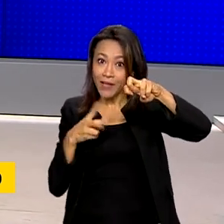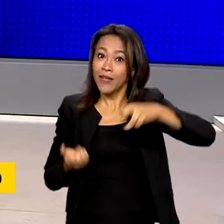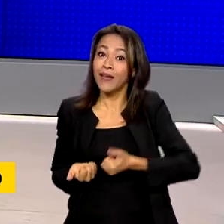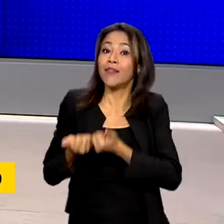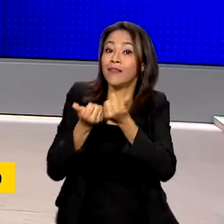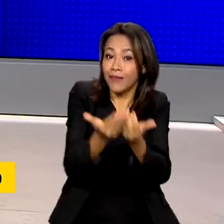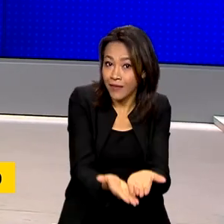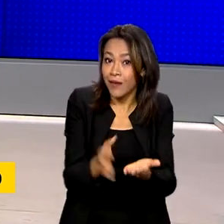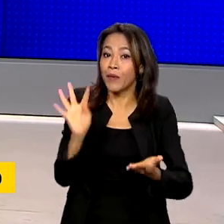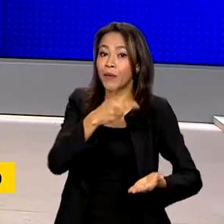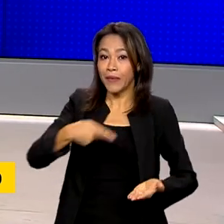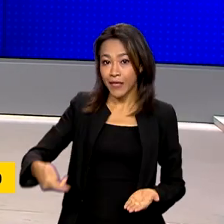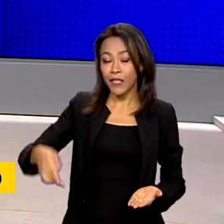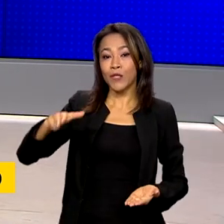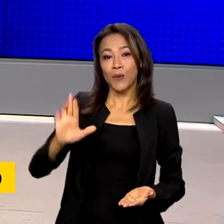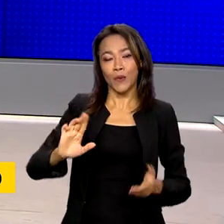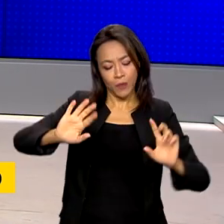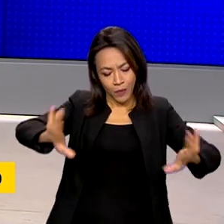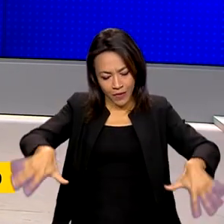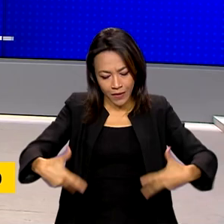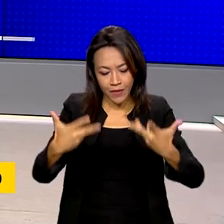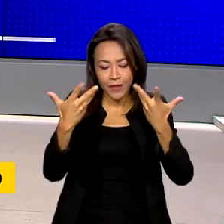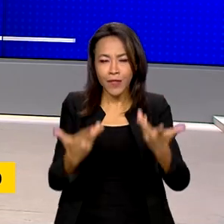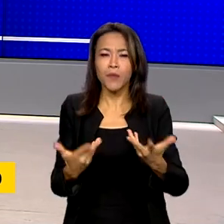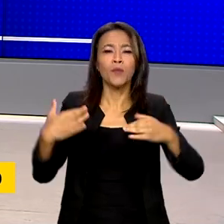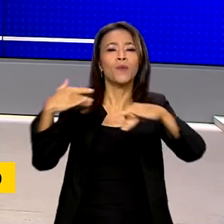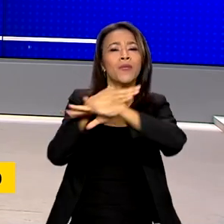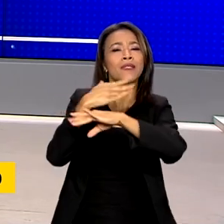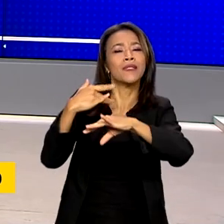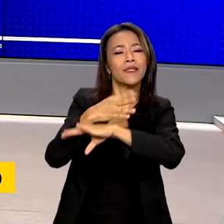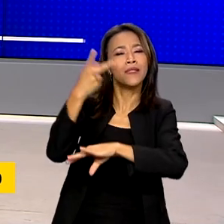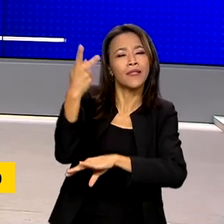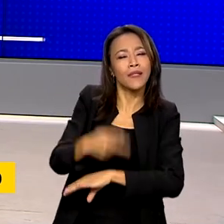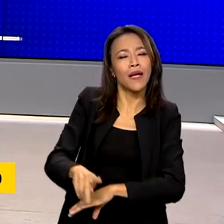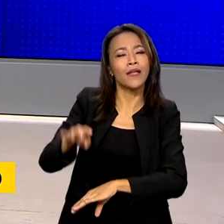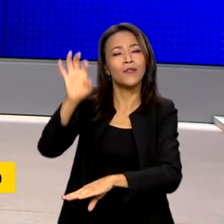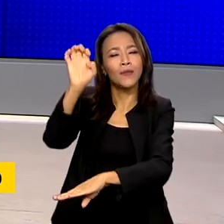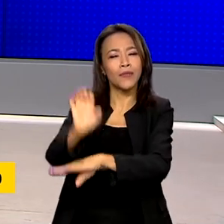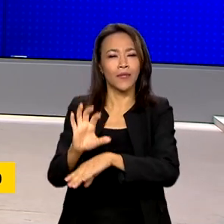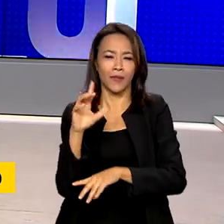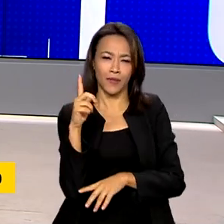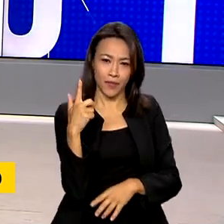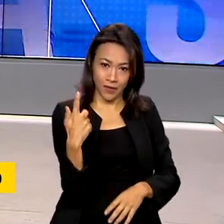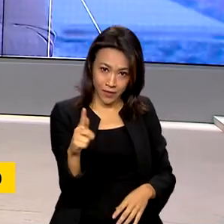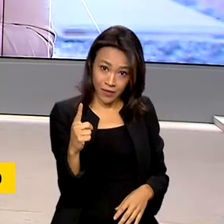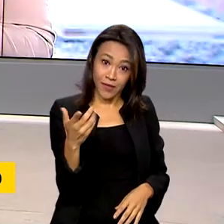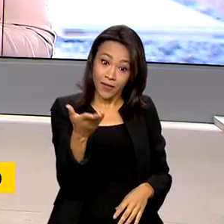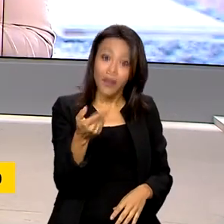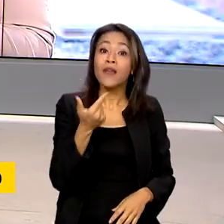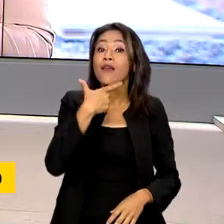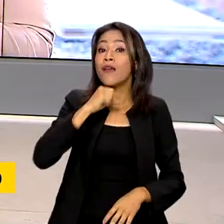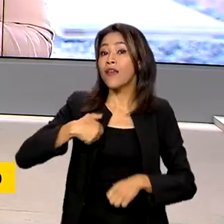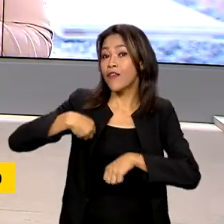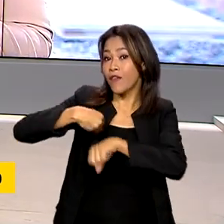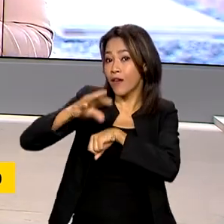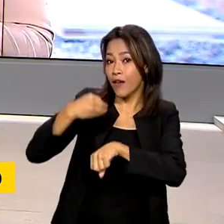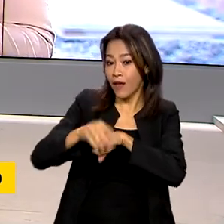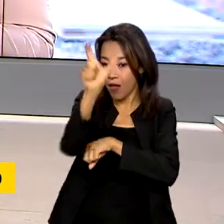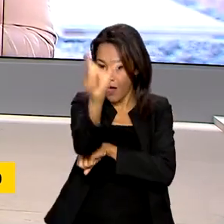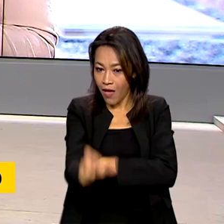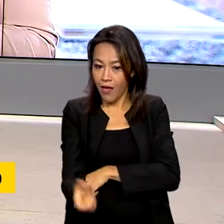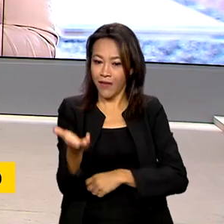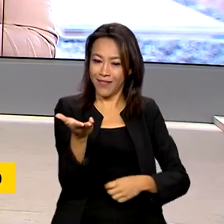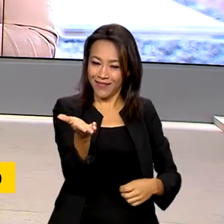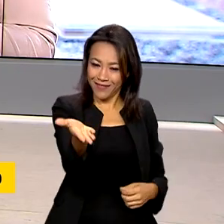presidente Lula numa cerimônia no município goiano de Rio Verde. Quem está lá e traz mais informações pra gente é a repórter